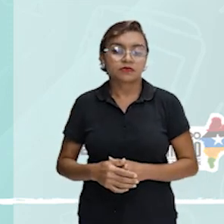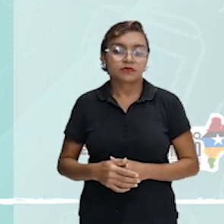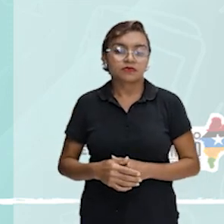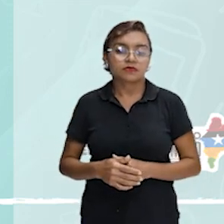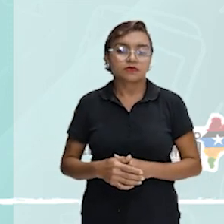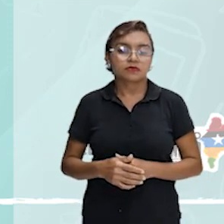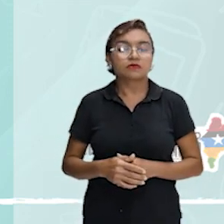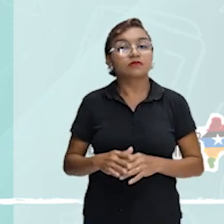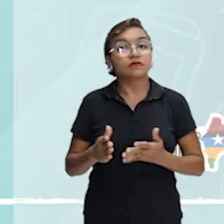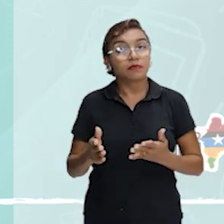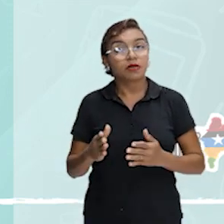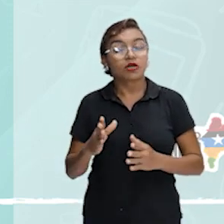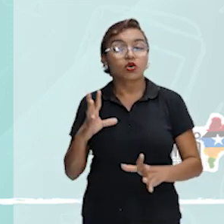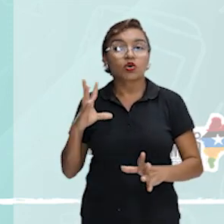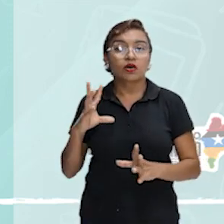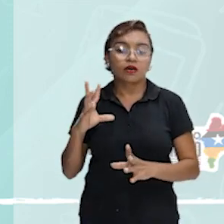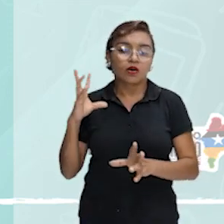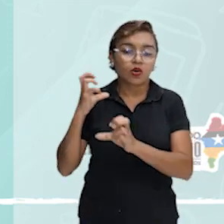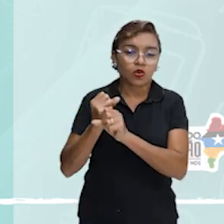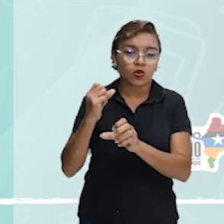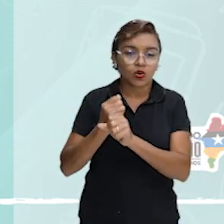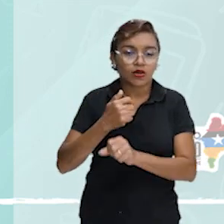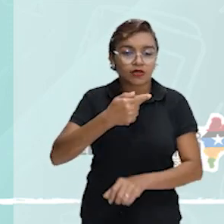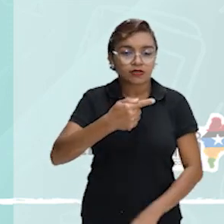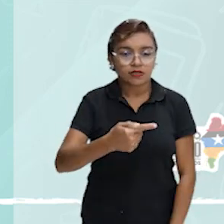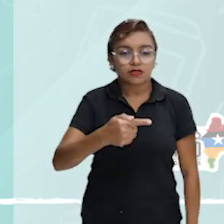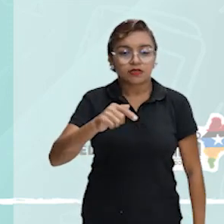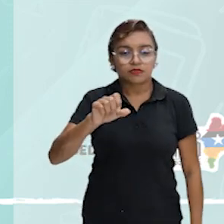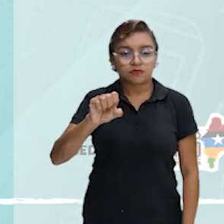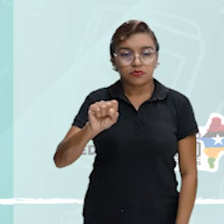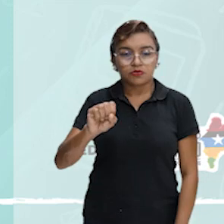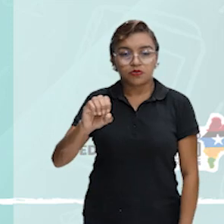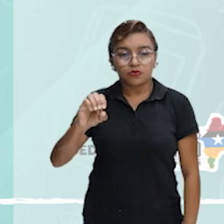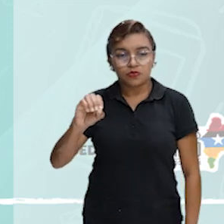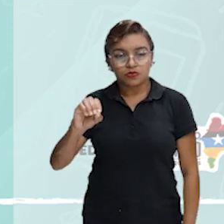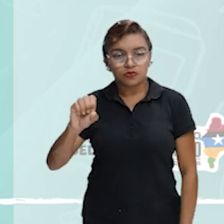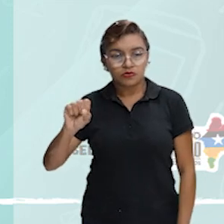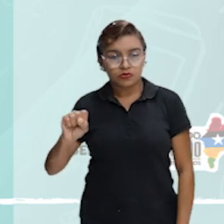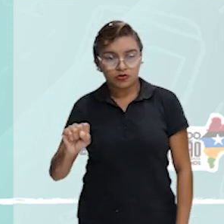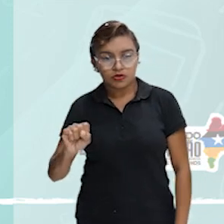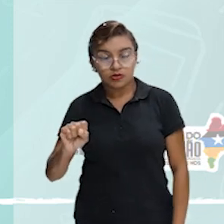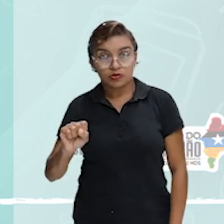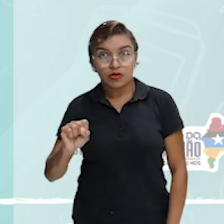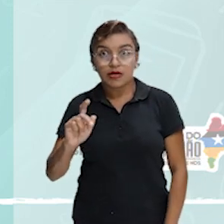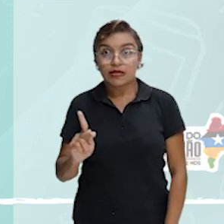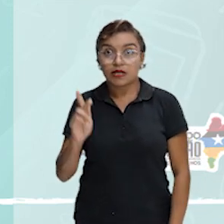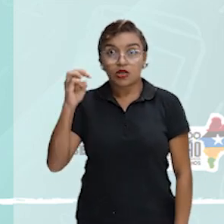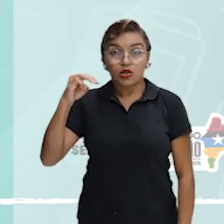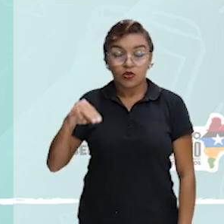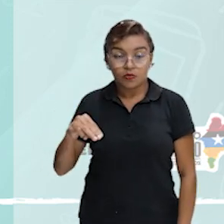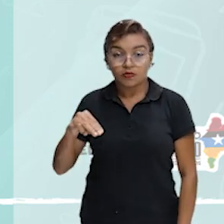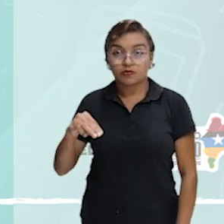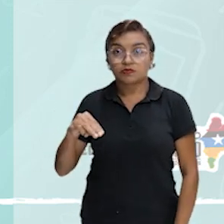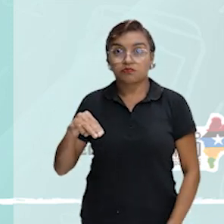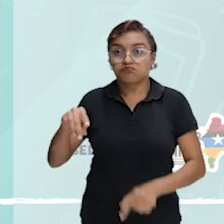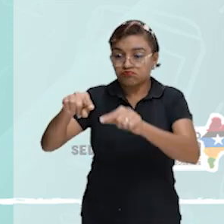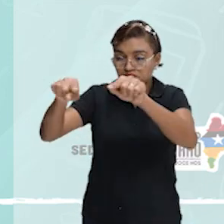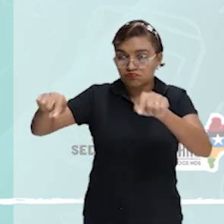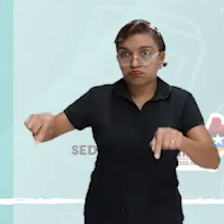E é um total de 7.880 quilômetros quadrados de ilhas. Então,